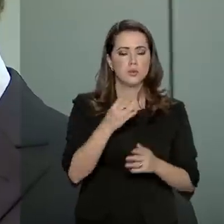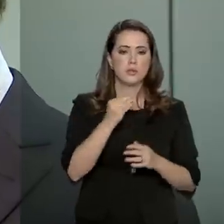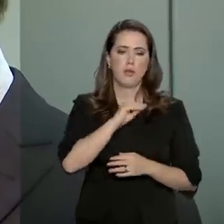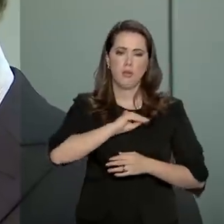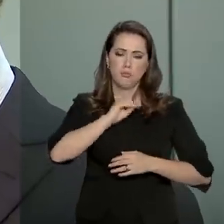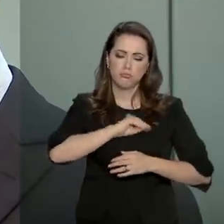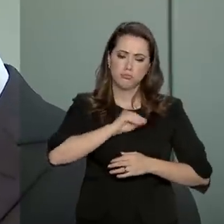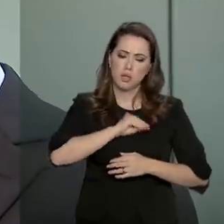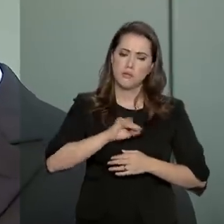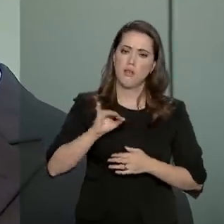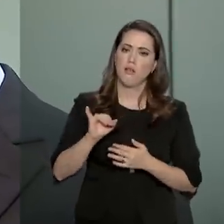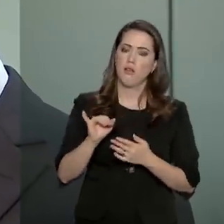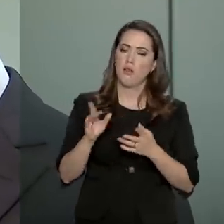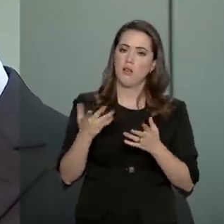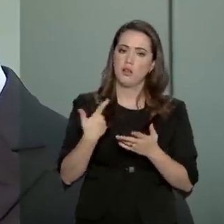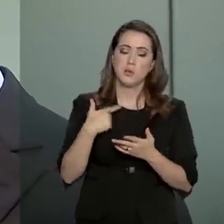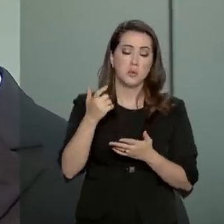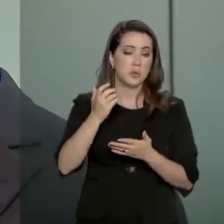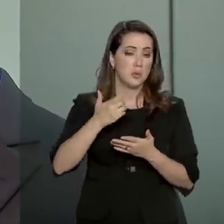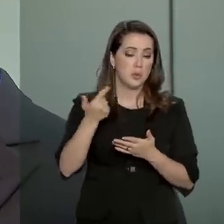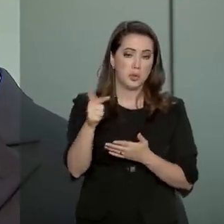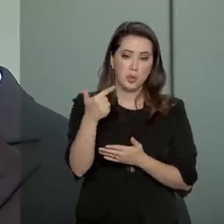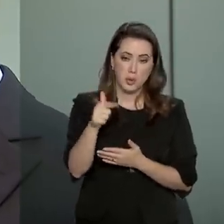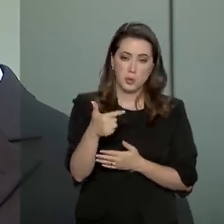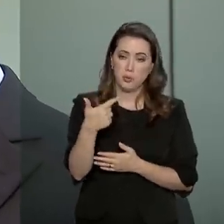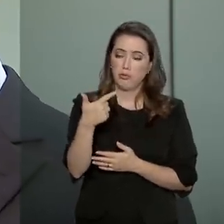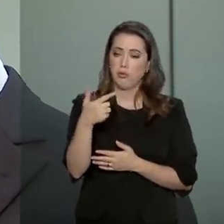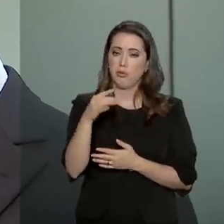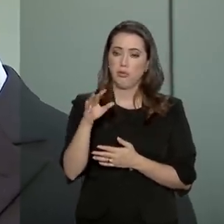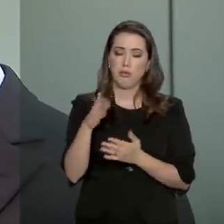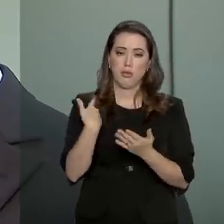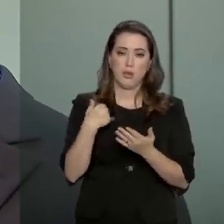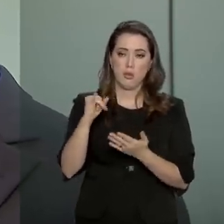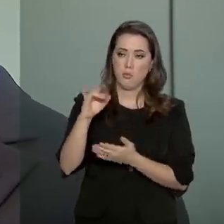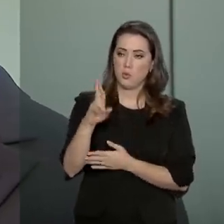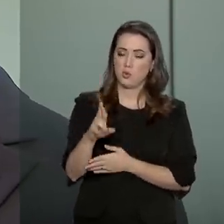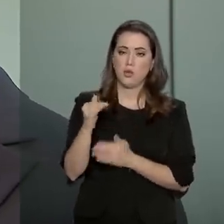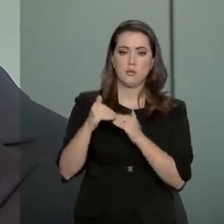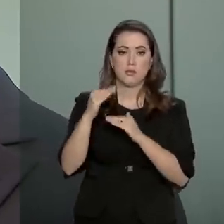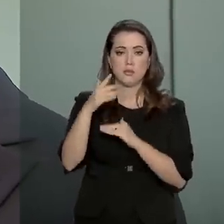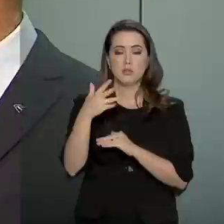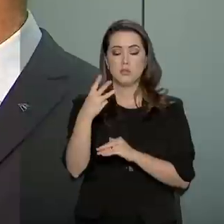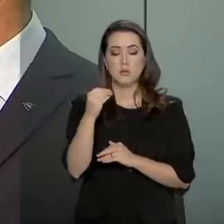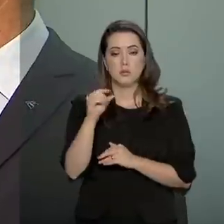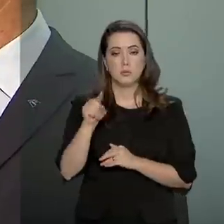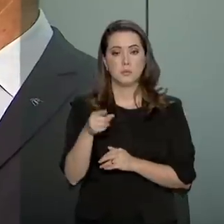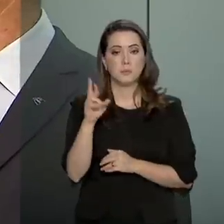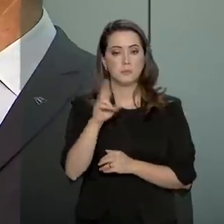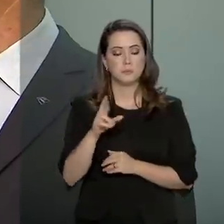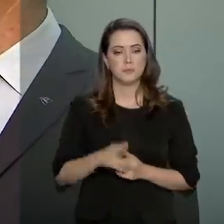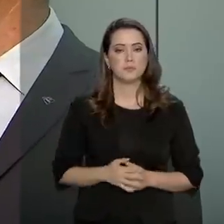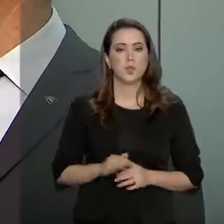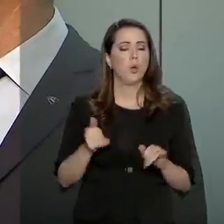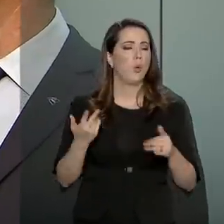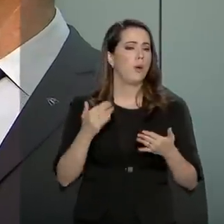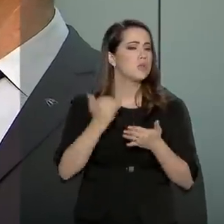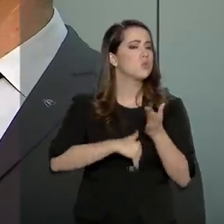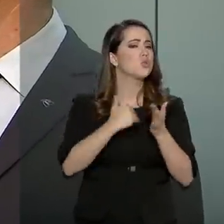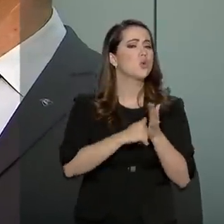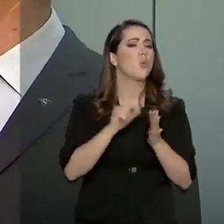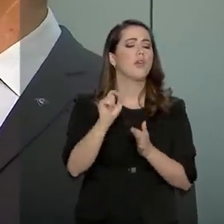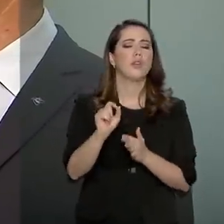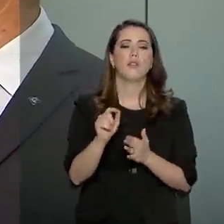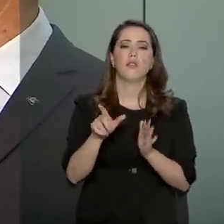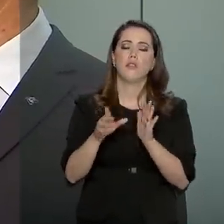rendimentos isentos também em 2018 acima de R$ 300 mil. Quais são as deduções